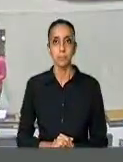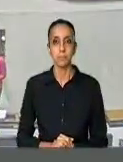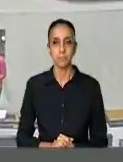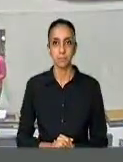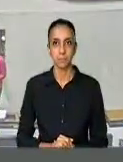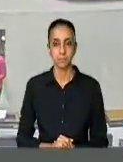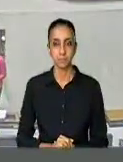Presidente.